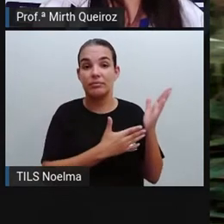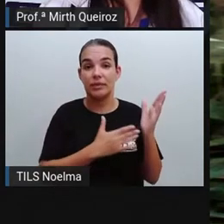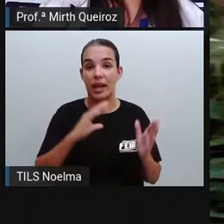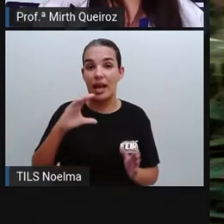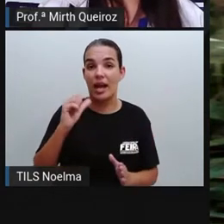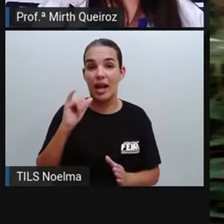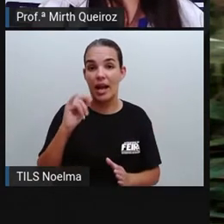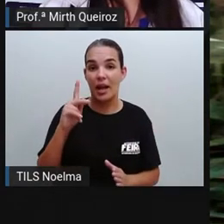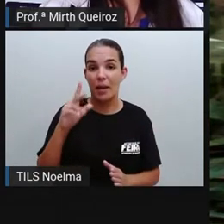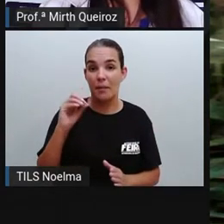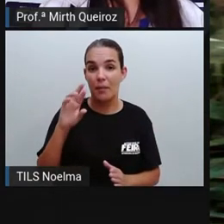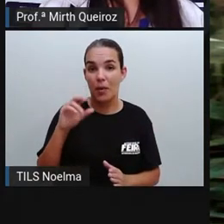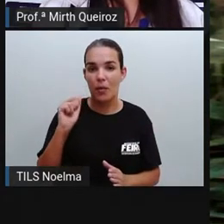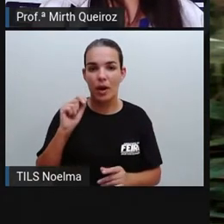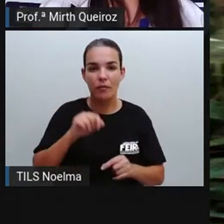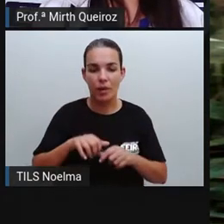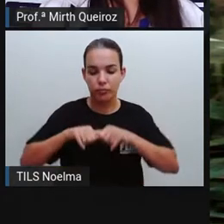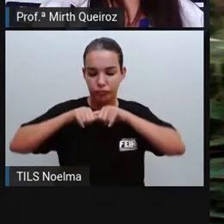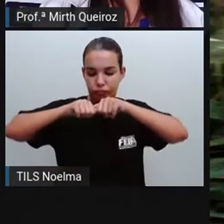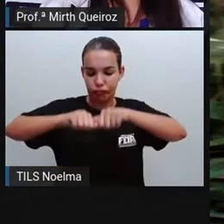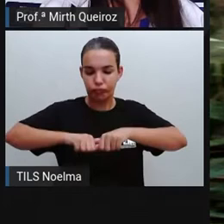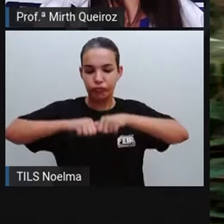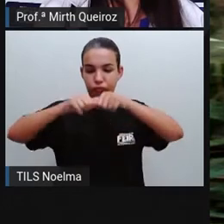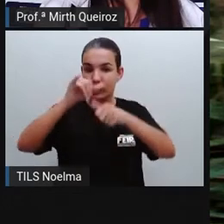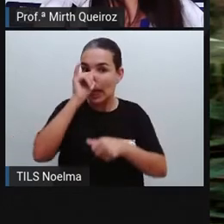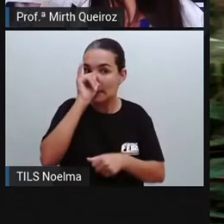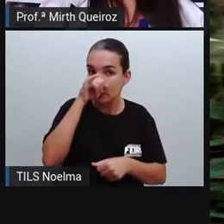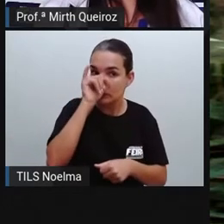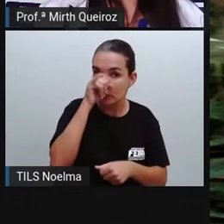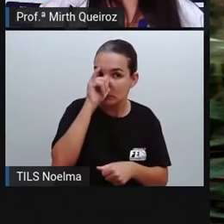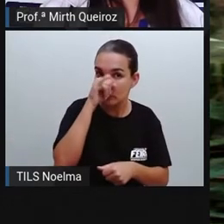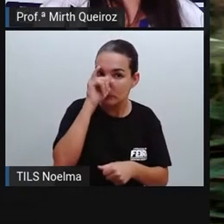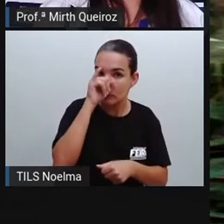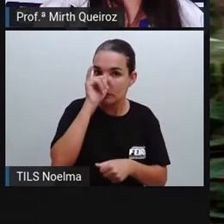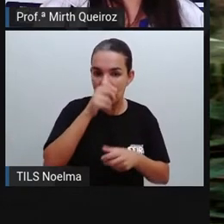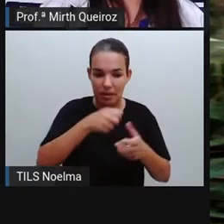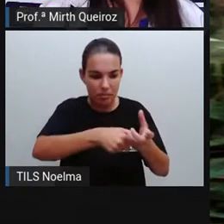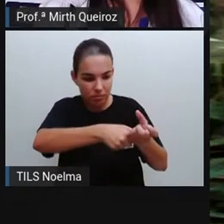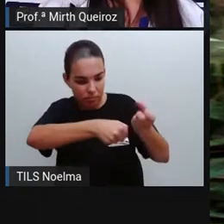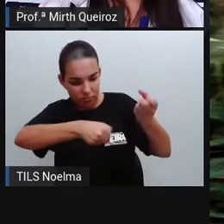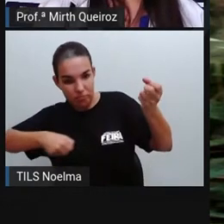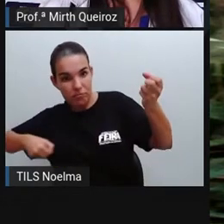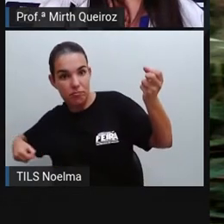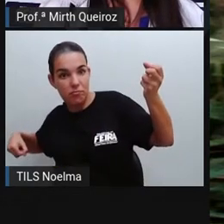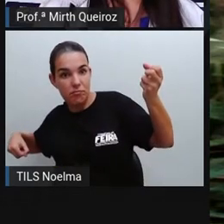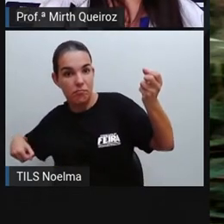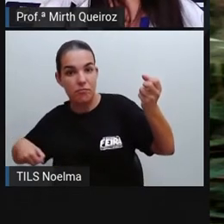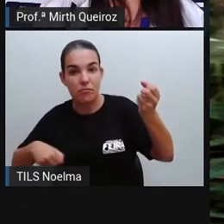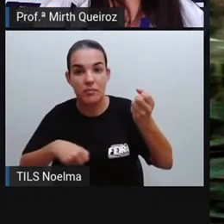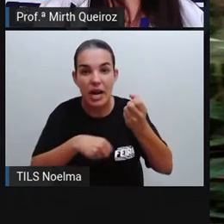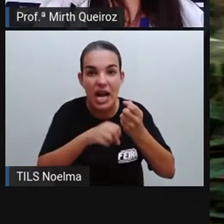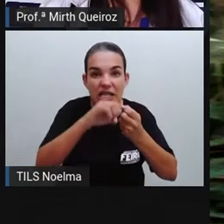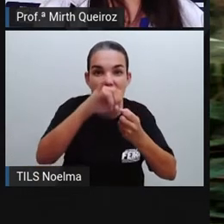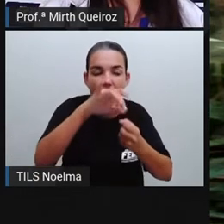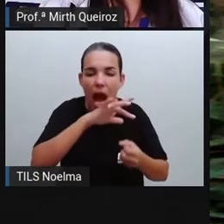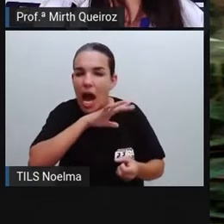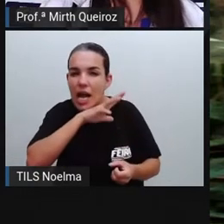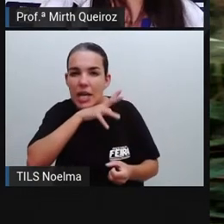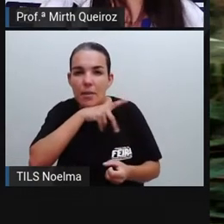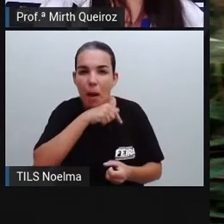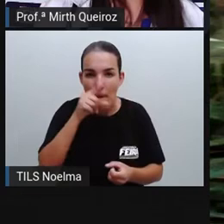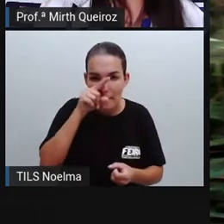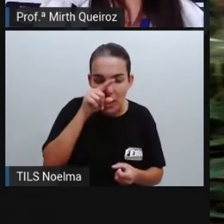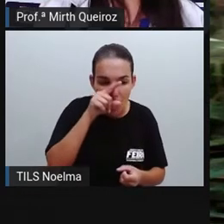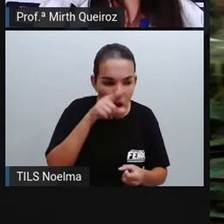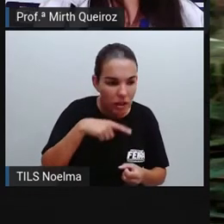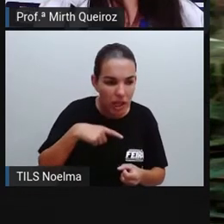floresta montada em um poço do mato, segurando uma grande vara. Assim, quando um animal está em